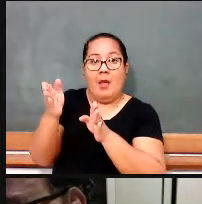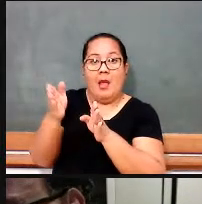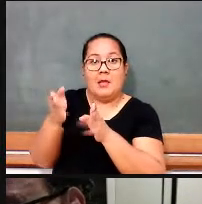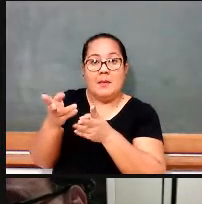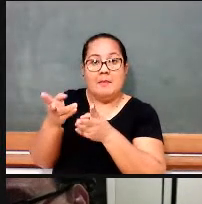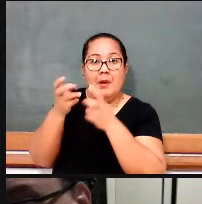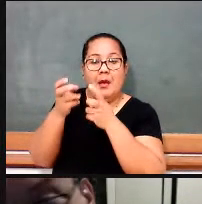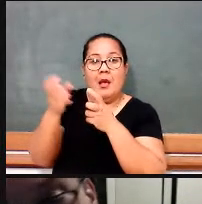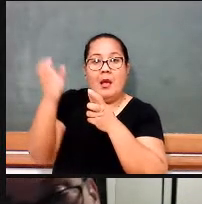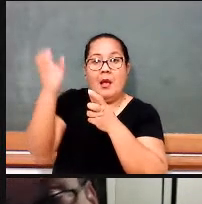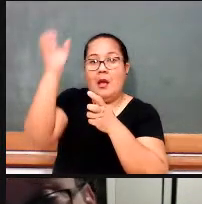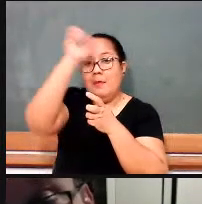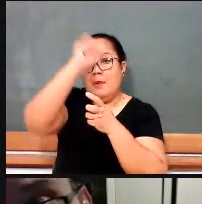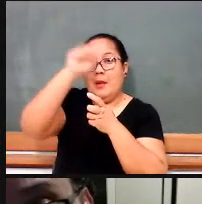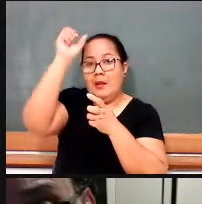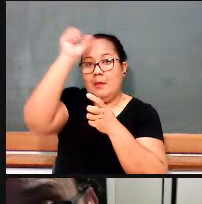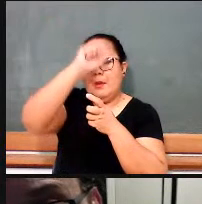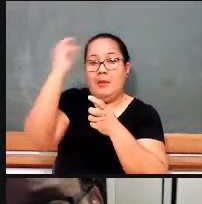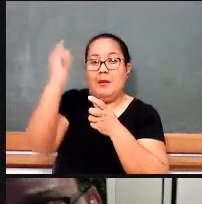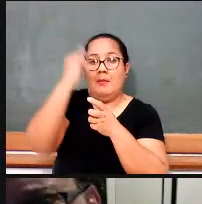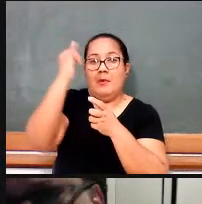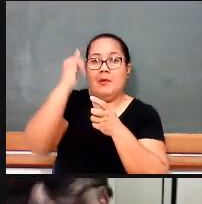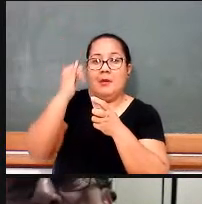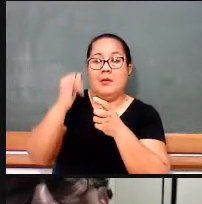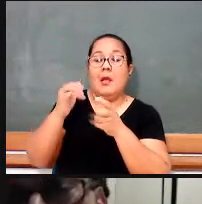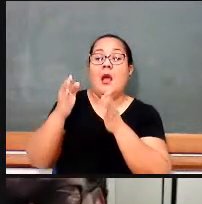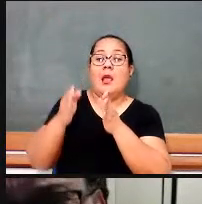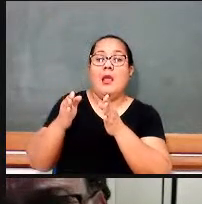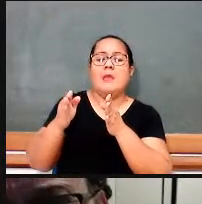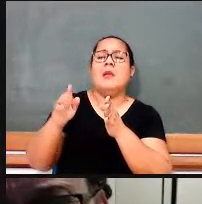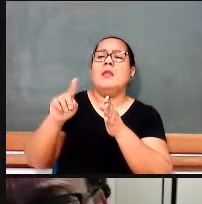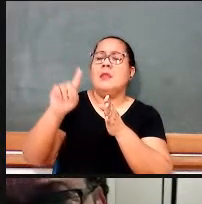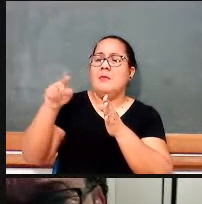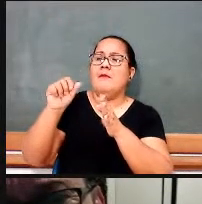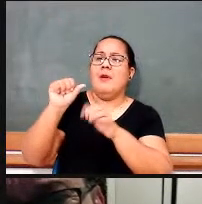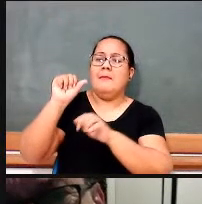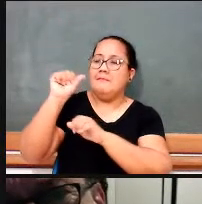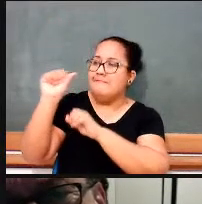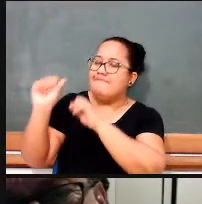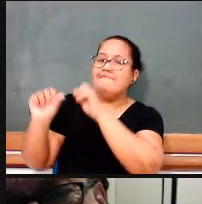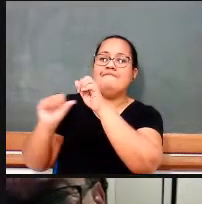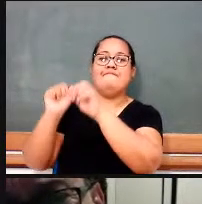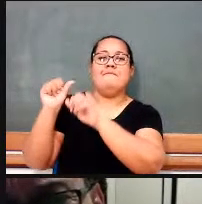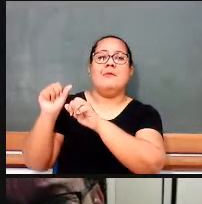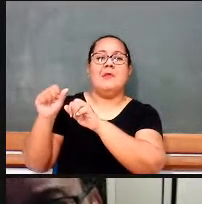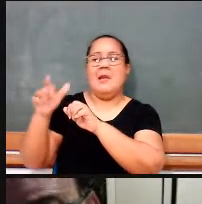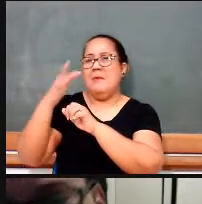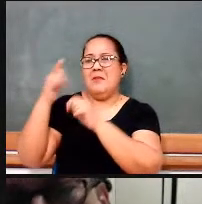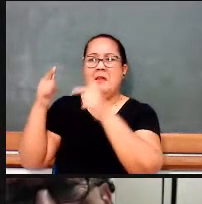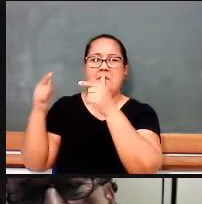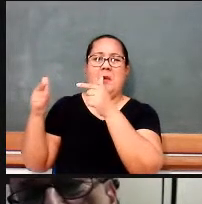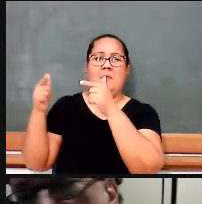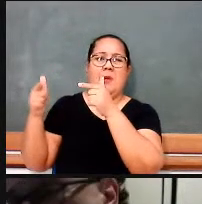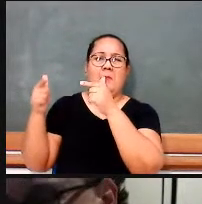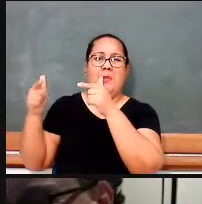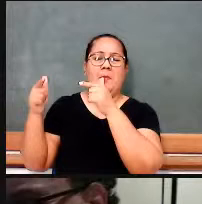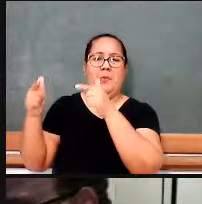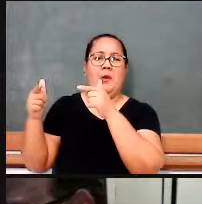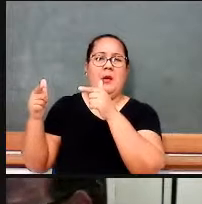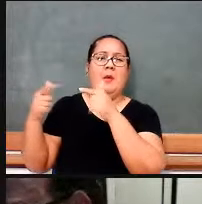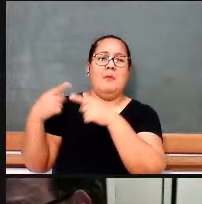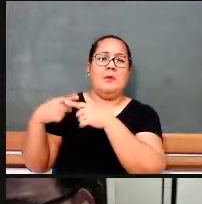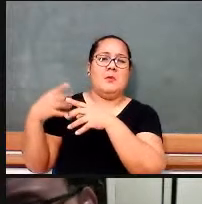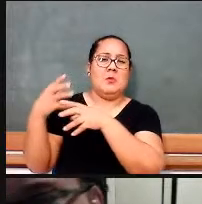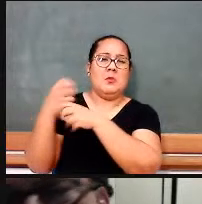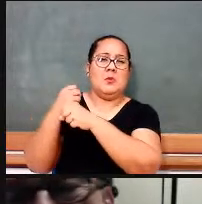posterior e que depois vai ser muito criticada de muita abstração, de muito axiomatismo no período da